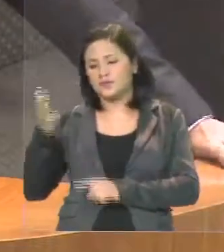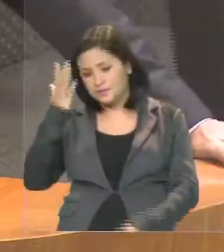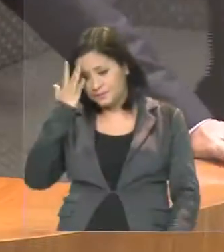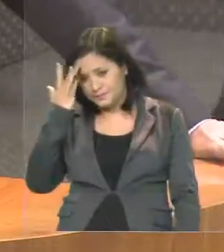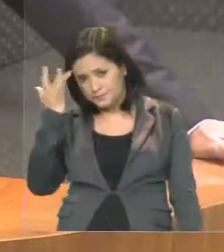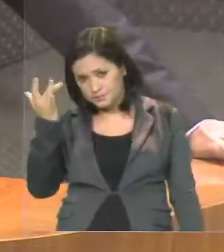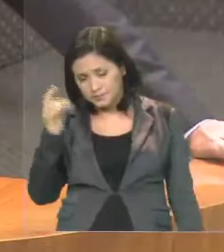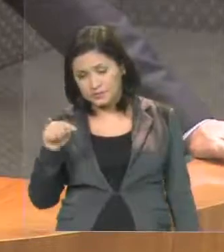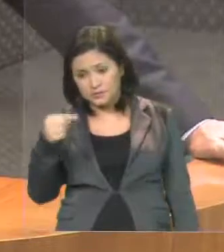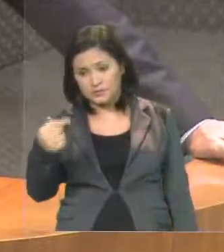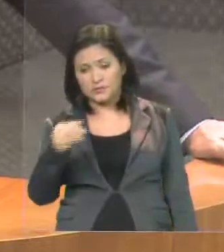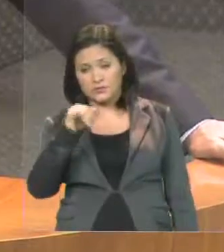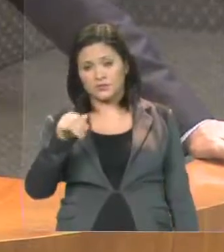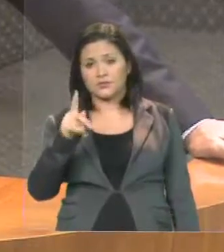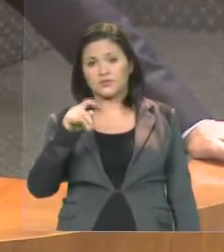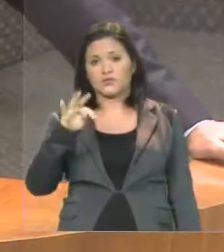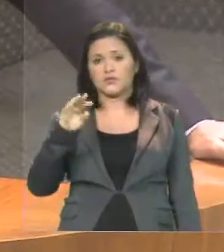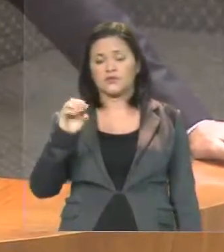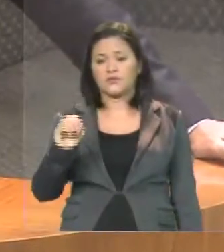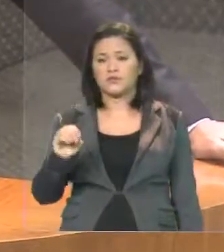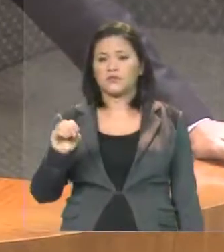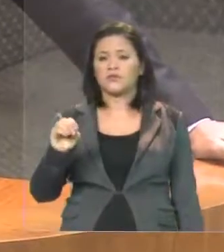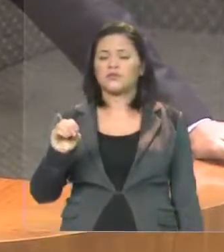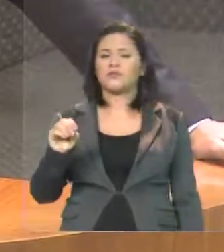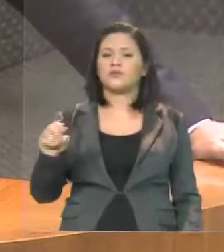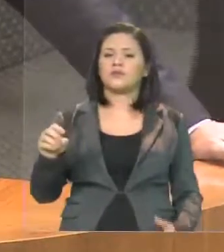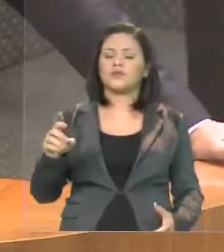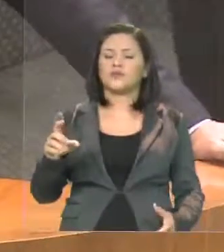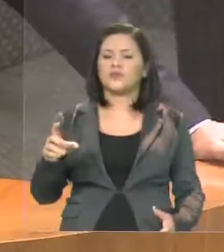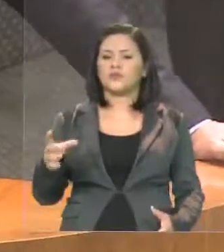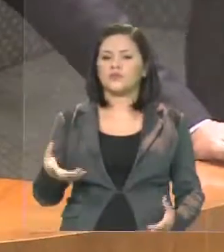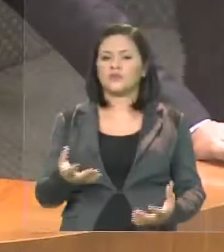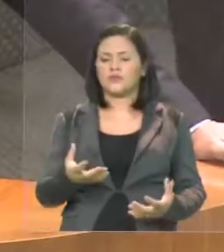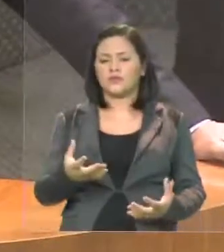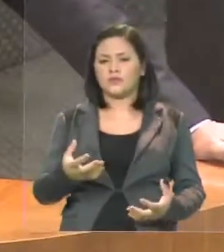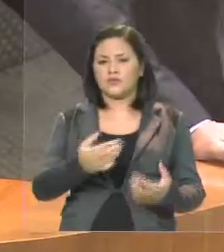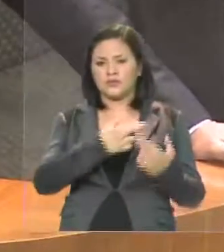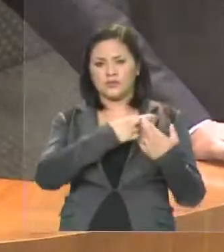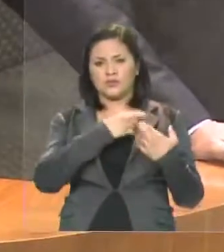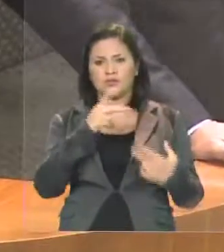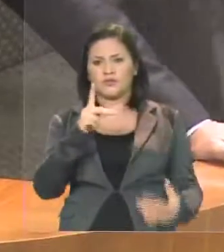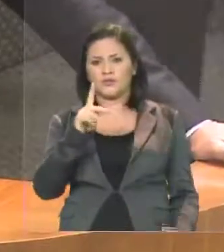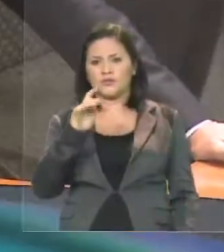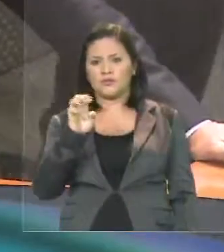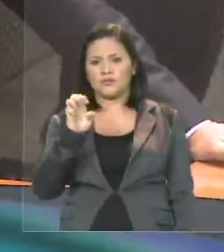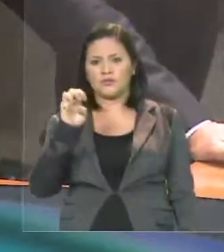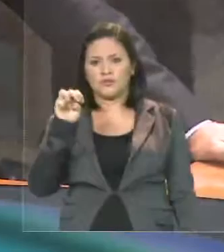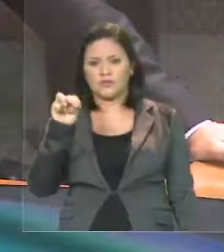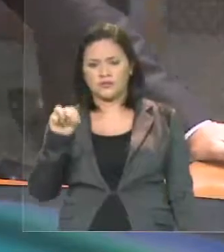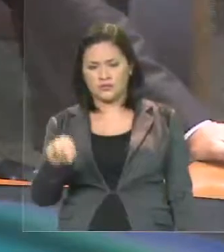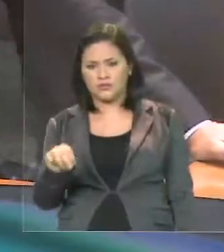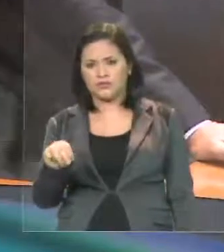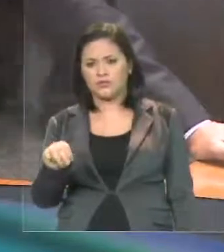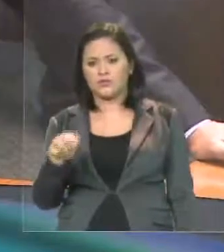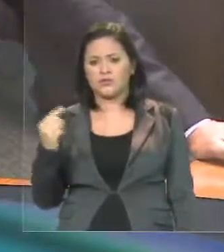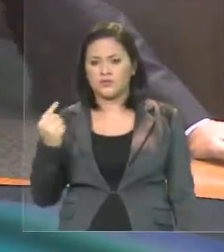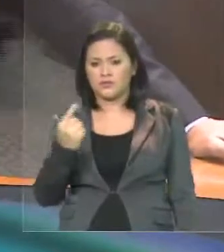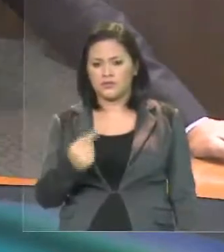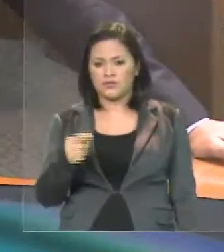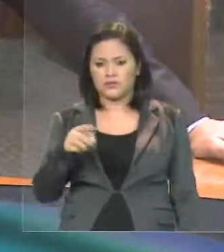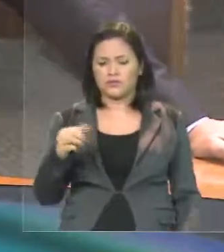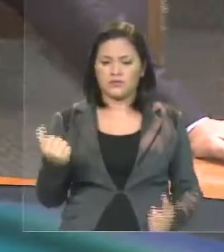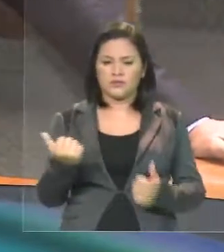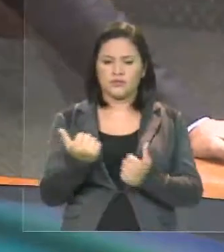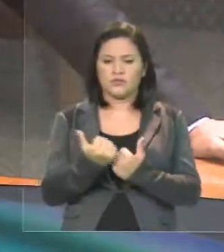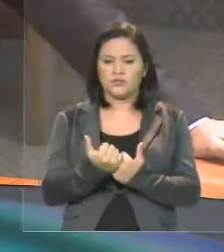o PEM. Quando eu digo PEM, assumi uma cadeira dele aqui como suplente, do qual ele fez